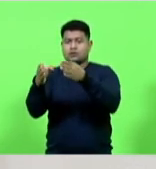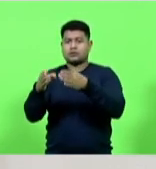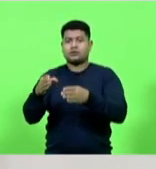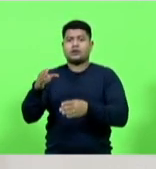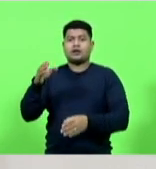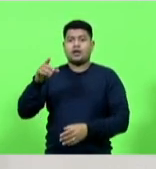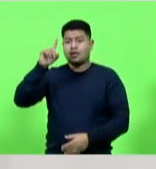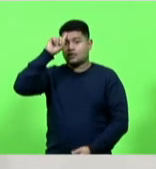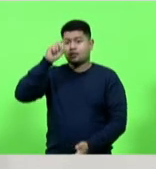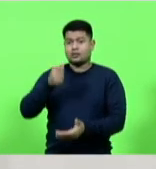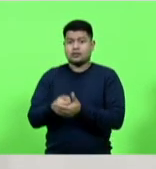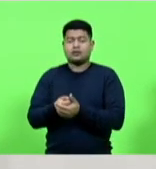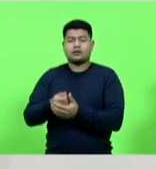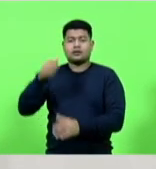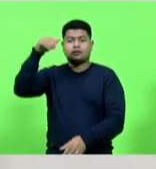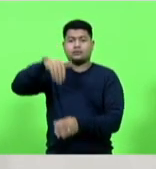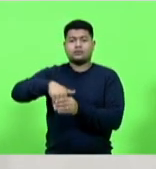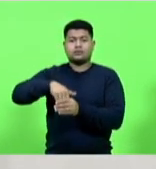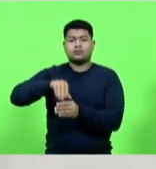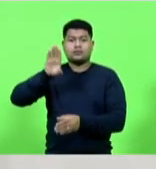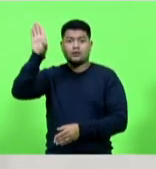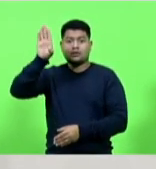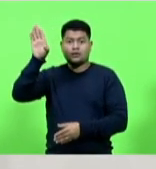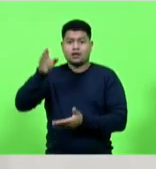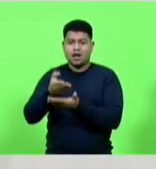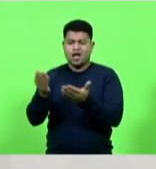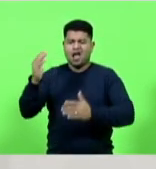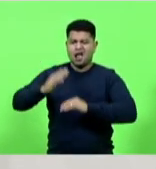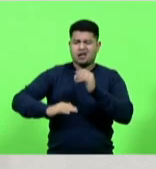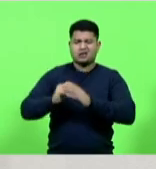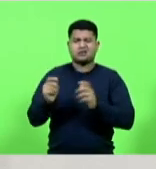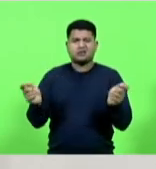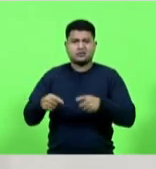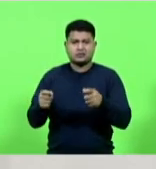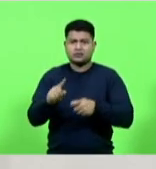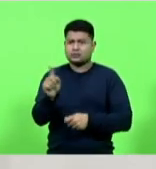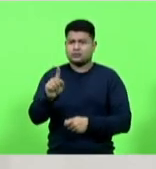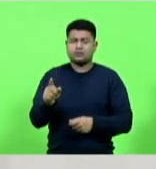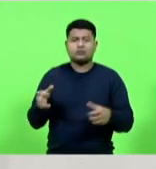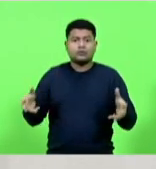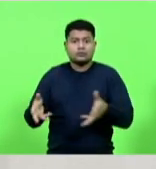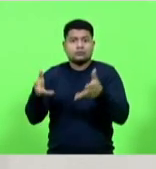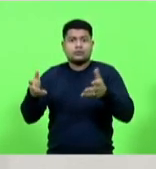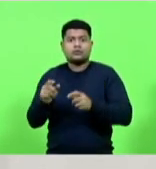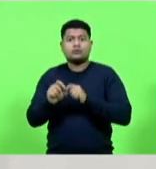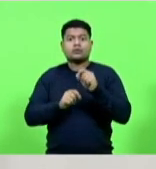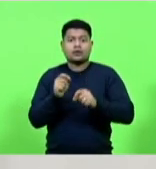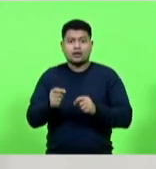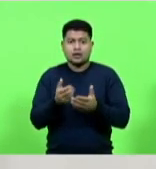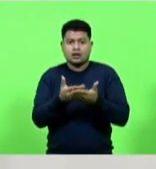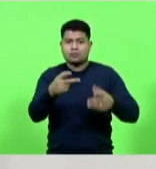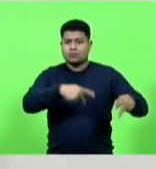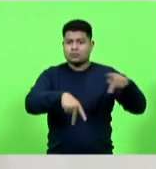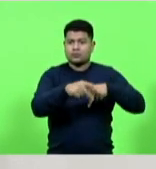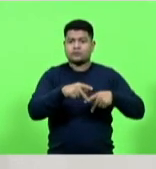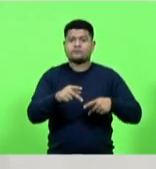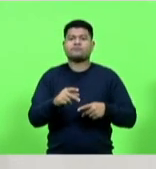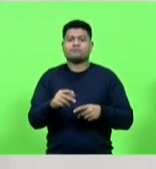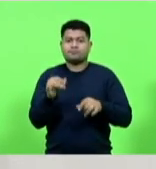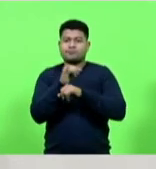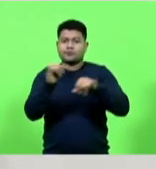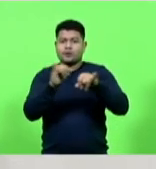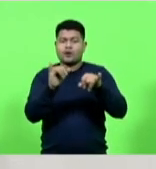hoje sabemos que elas não são autossuficientes e alimentam em grande parte a população e a desinformação